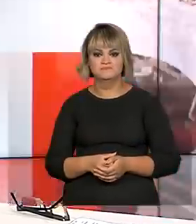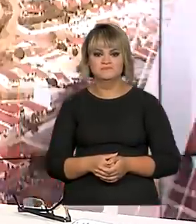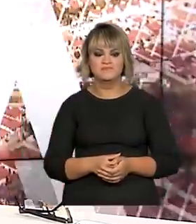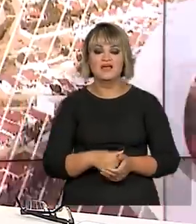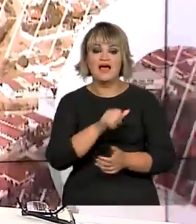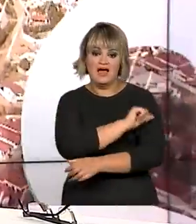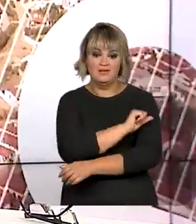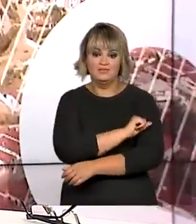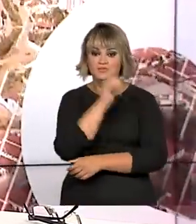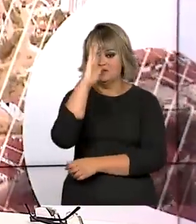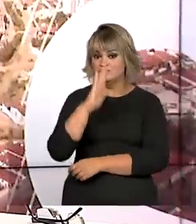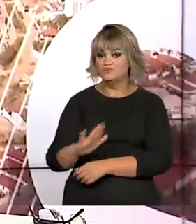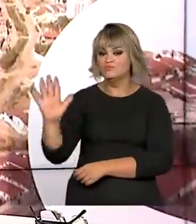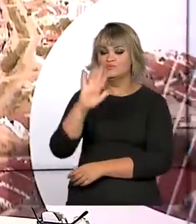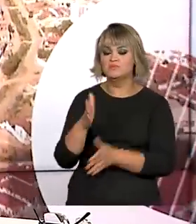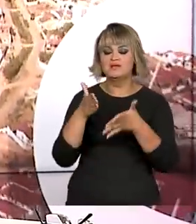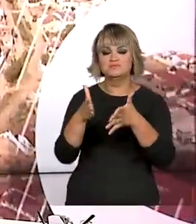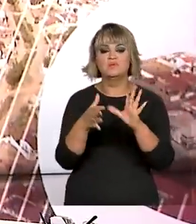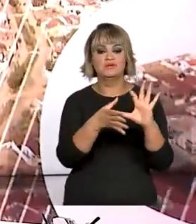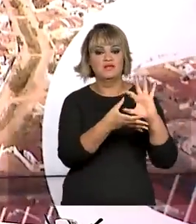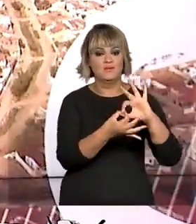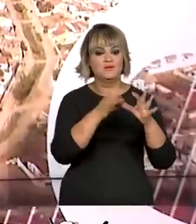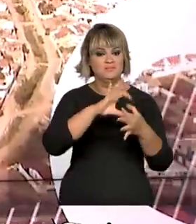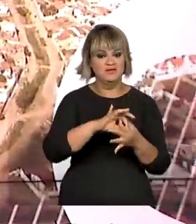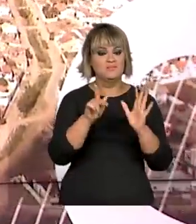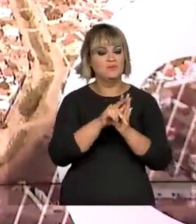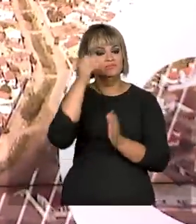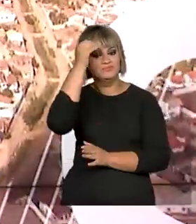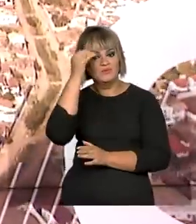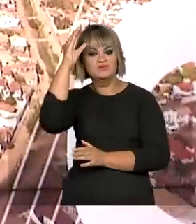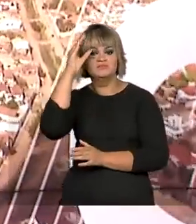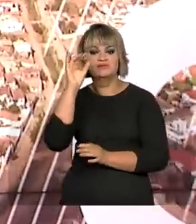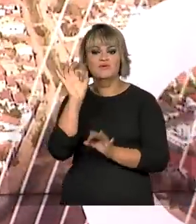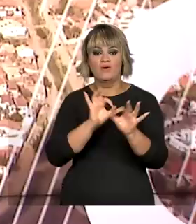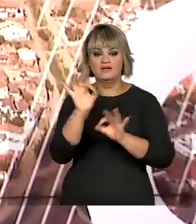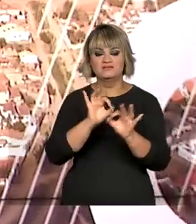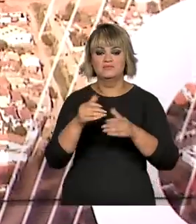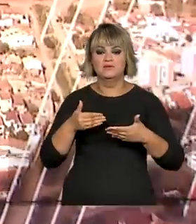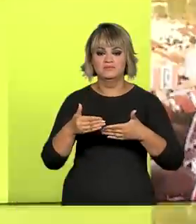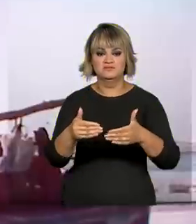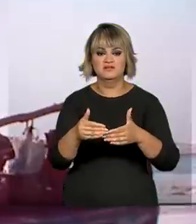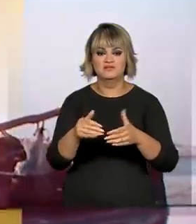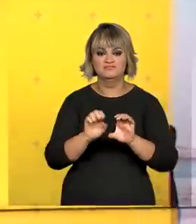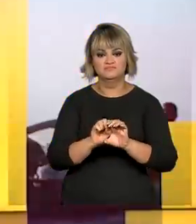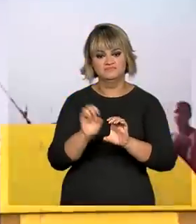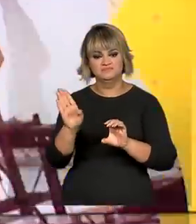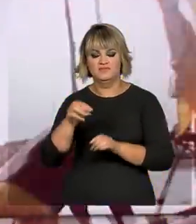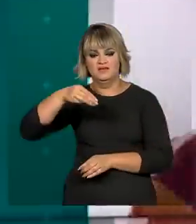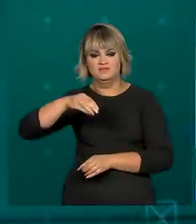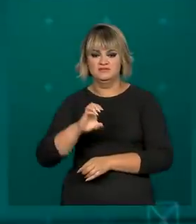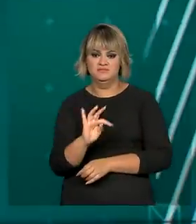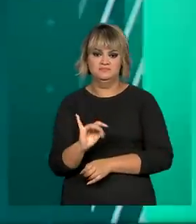Alunos de todo o Brasil participaram da final das Olimpíadas do Conhecimento, promovidas pelo Ministério da